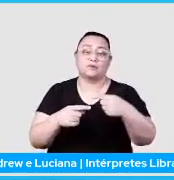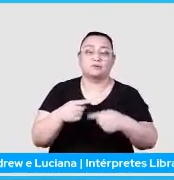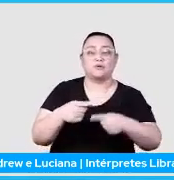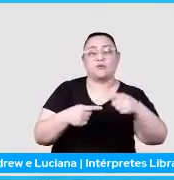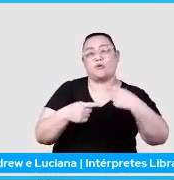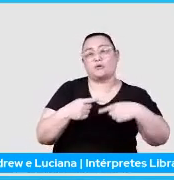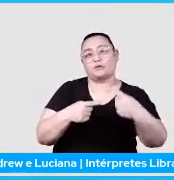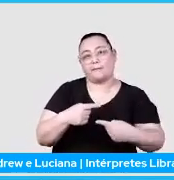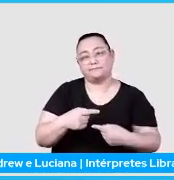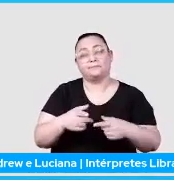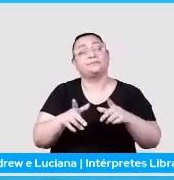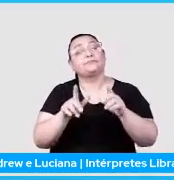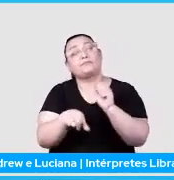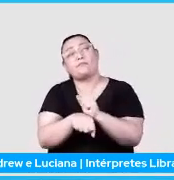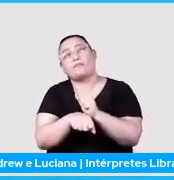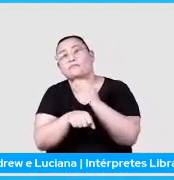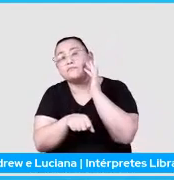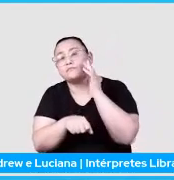Aí, o acontece?